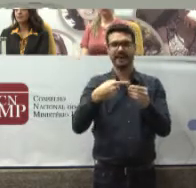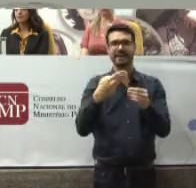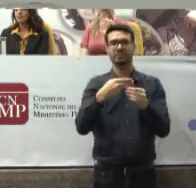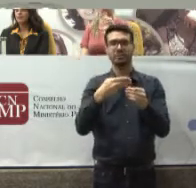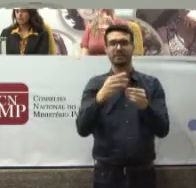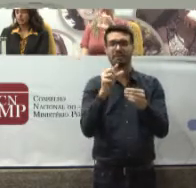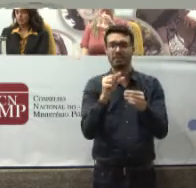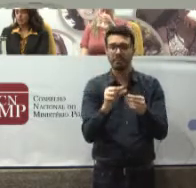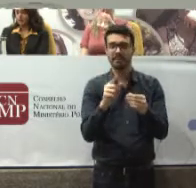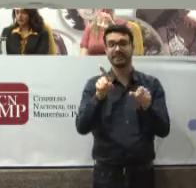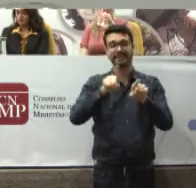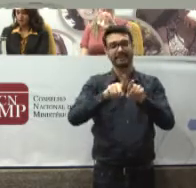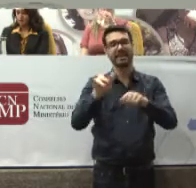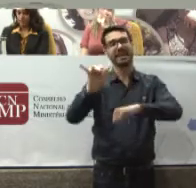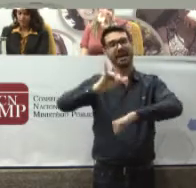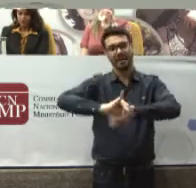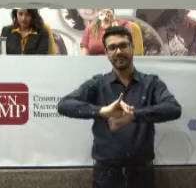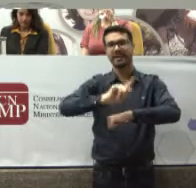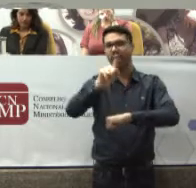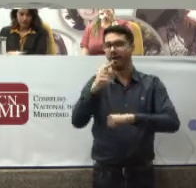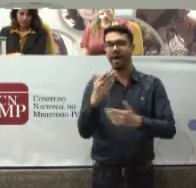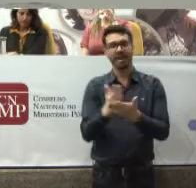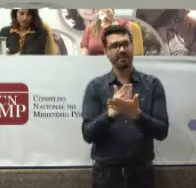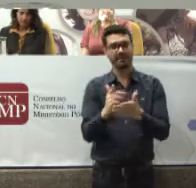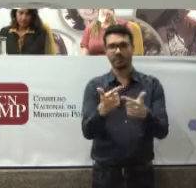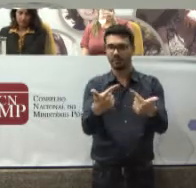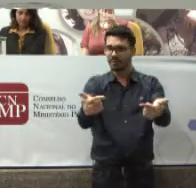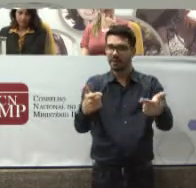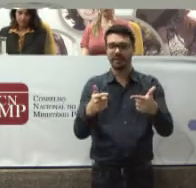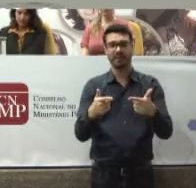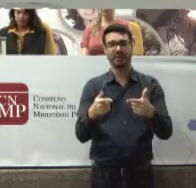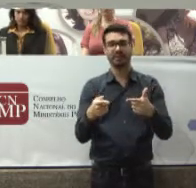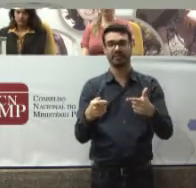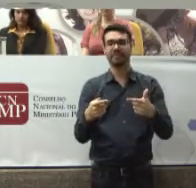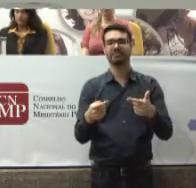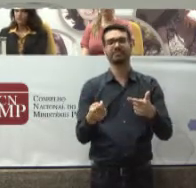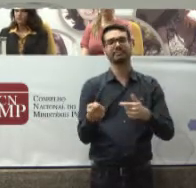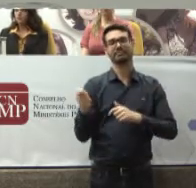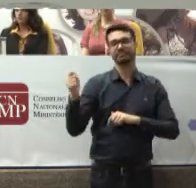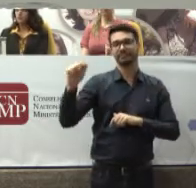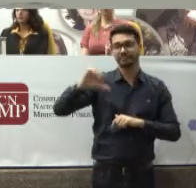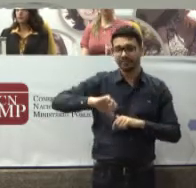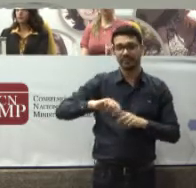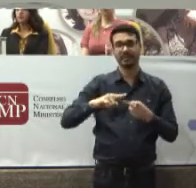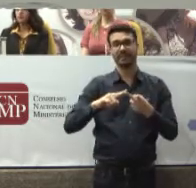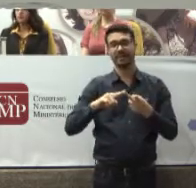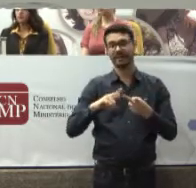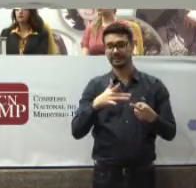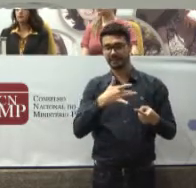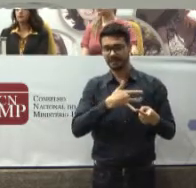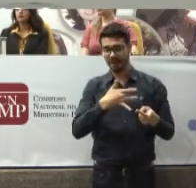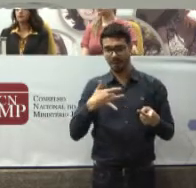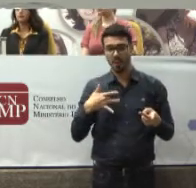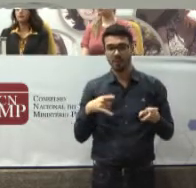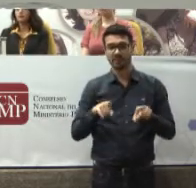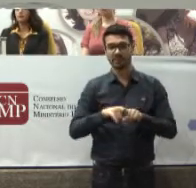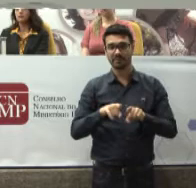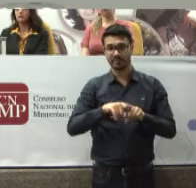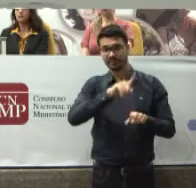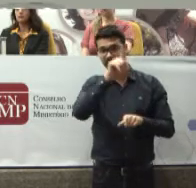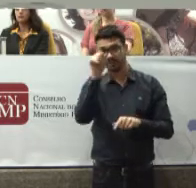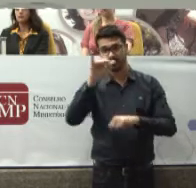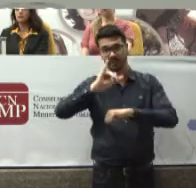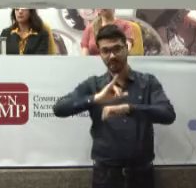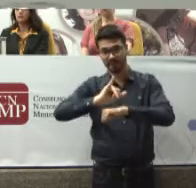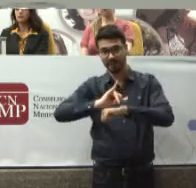médias e de capitais A precariedade dos serviços de saúde Prestados nas cidades